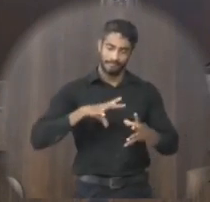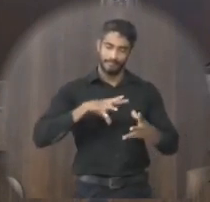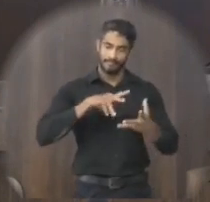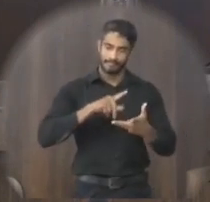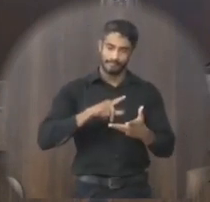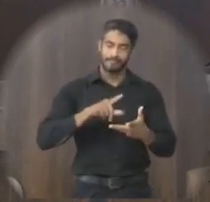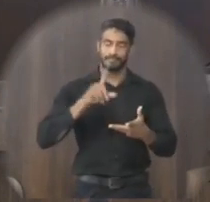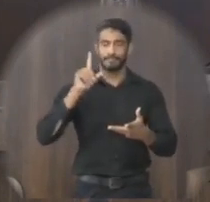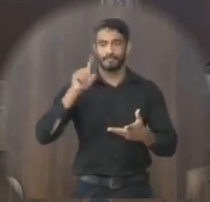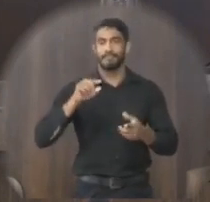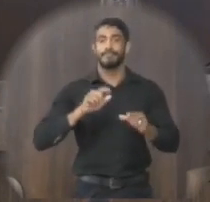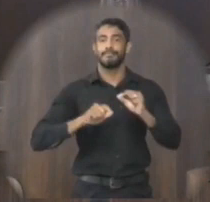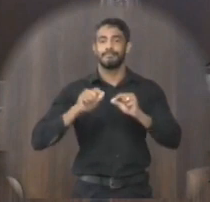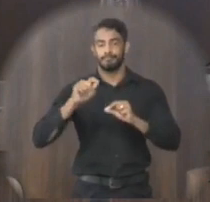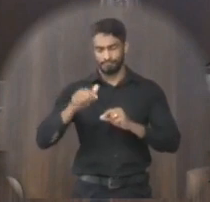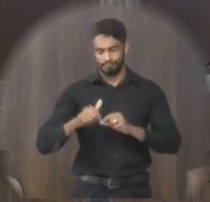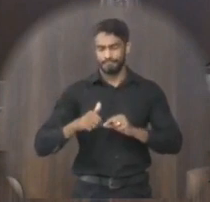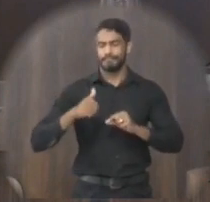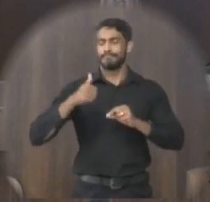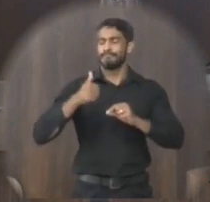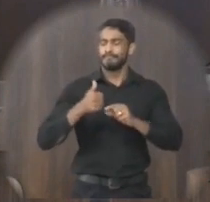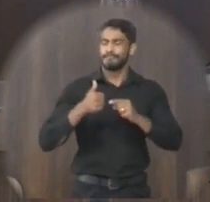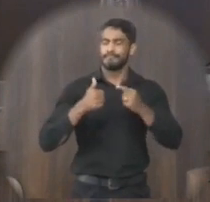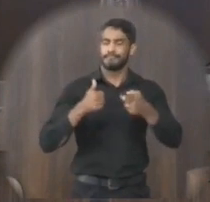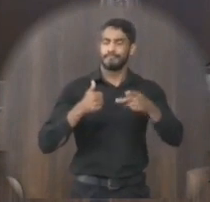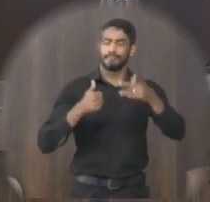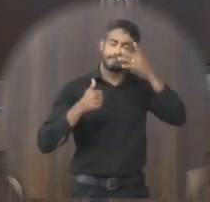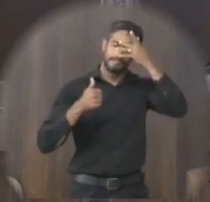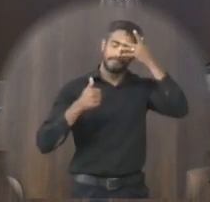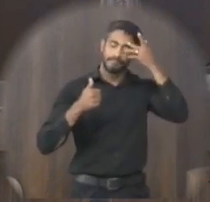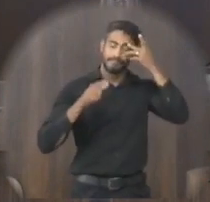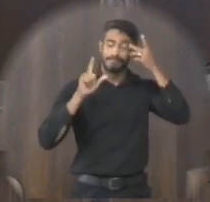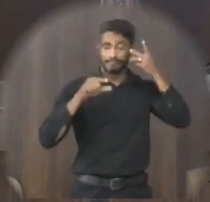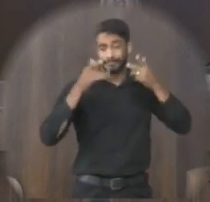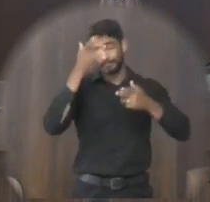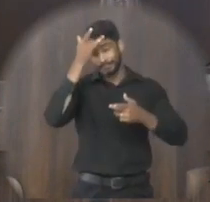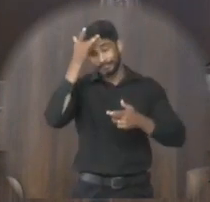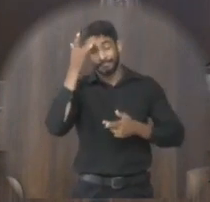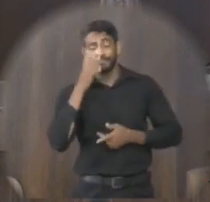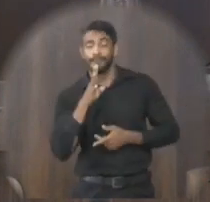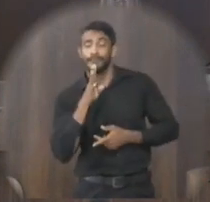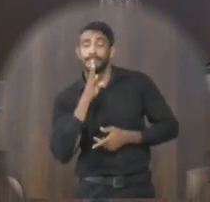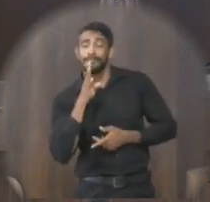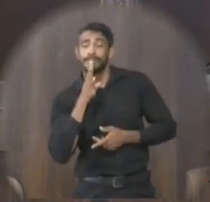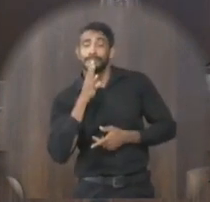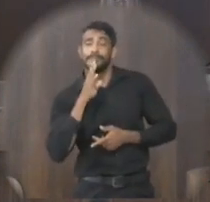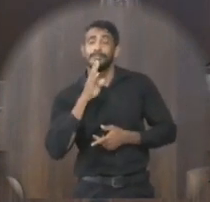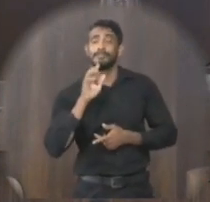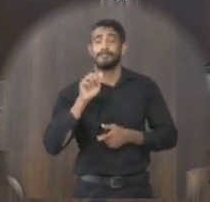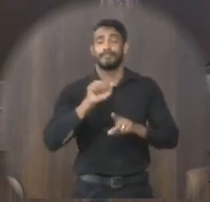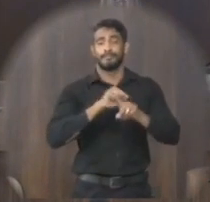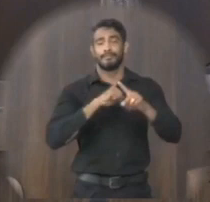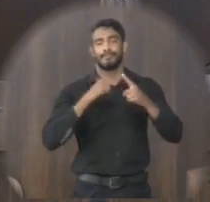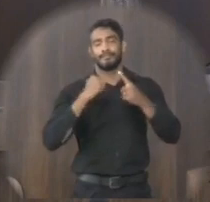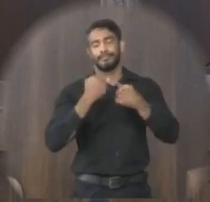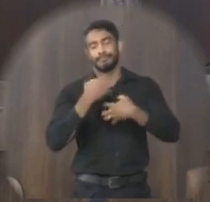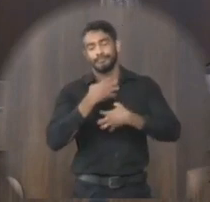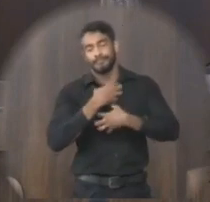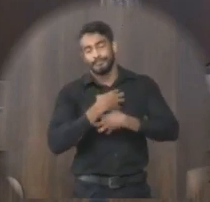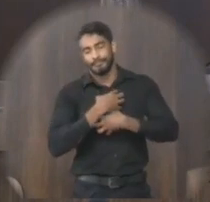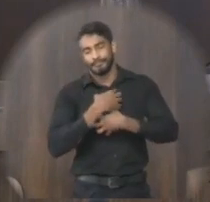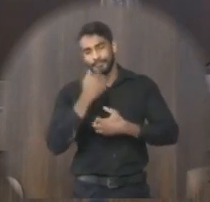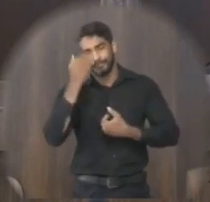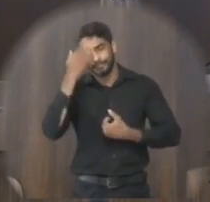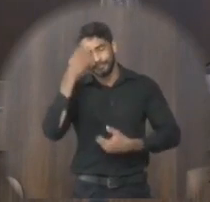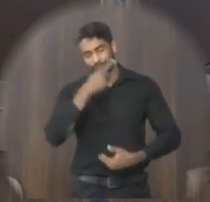um legado positivo então uma pessoa muito bem né conceituada na sociedade do senhor Tatar os nossos sentimentos obrigado